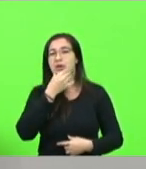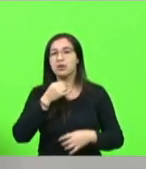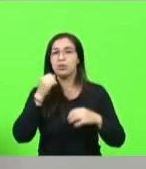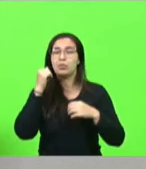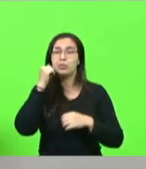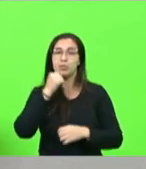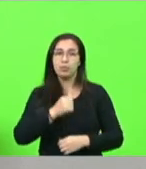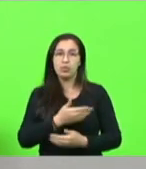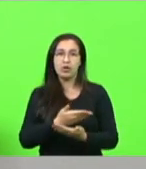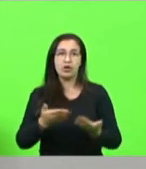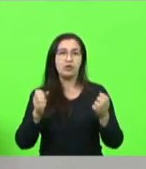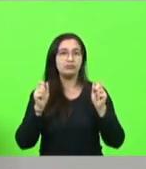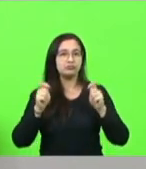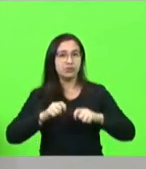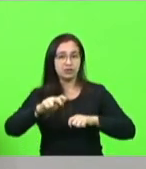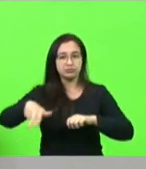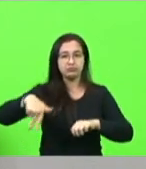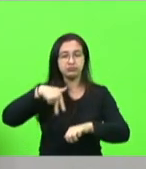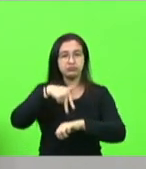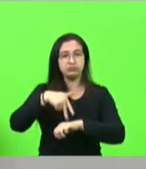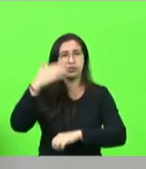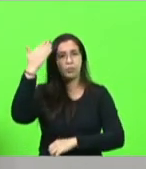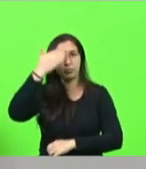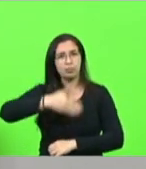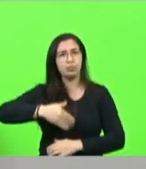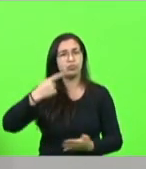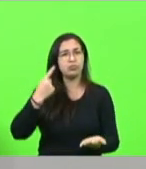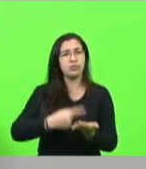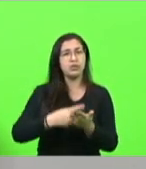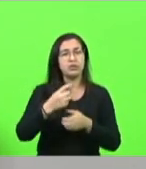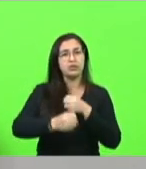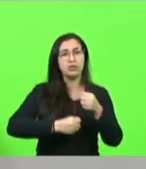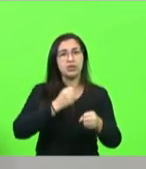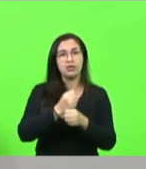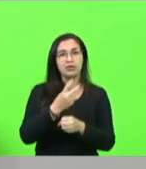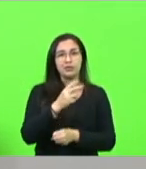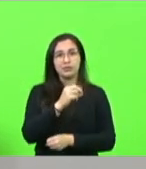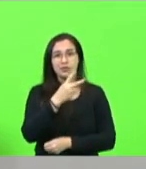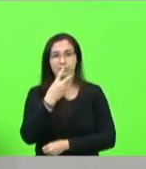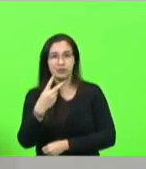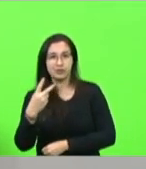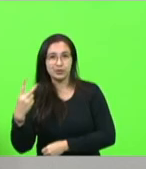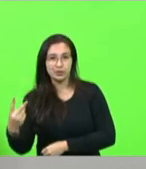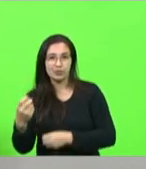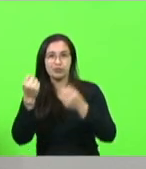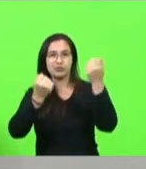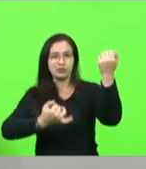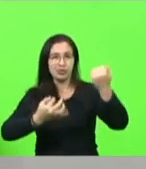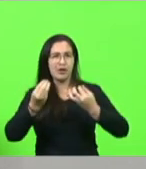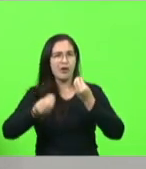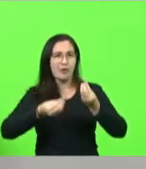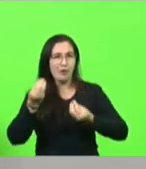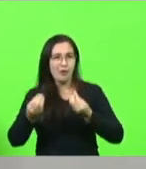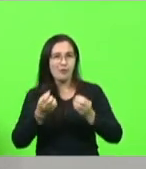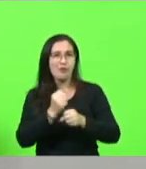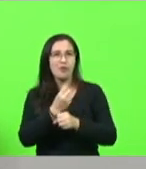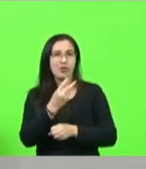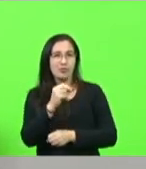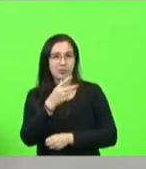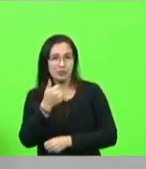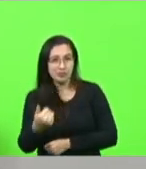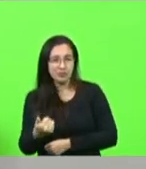este espaço. Prometo que no ano que vem voltarei para dizer tudo o que aconteceu em 2021, trarei